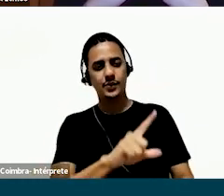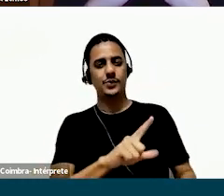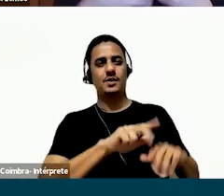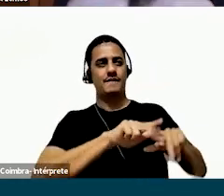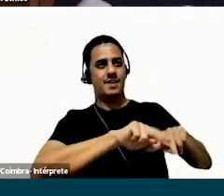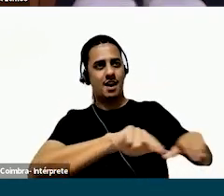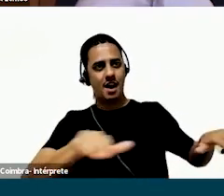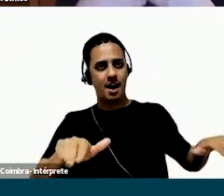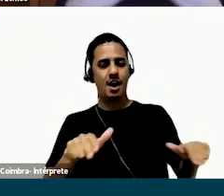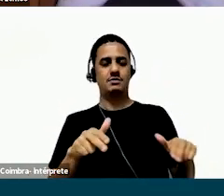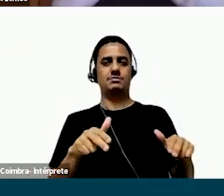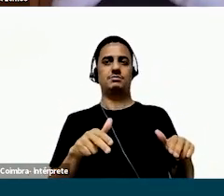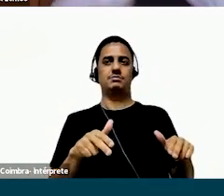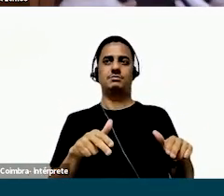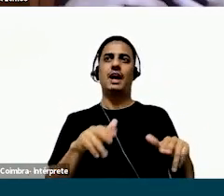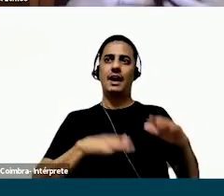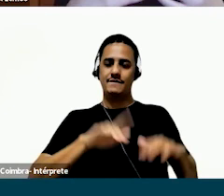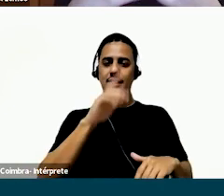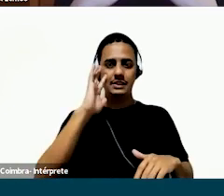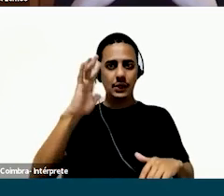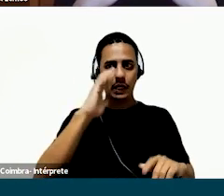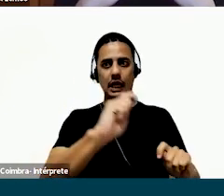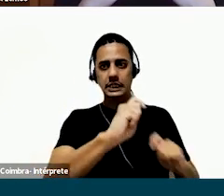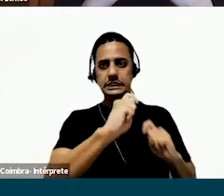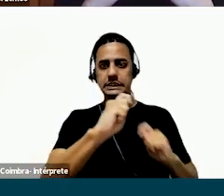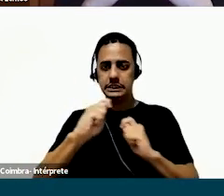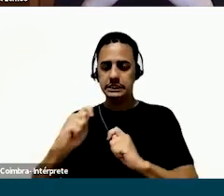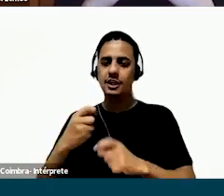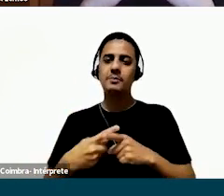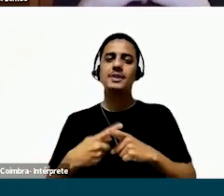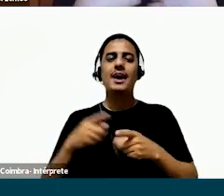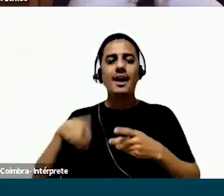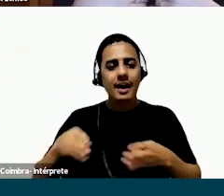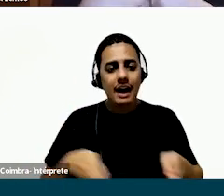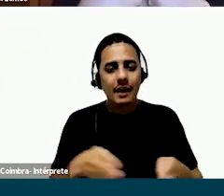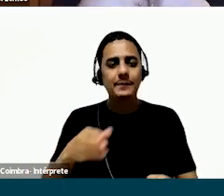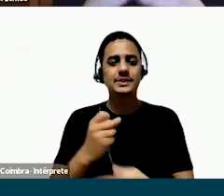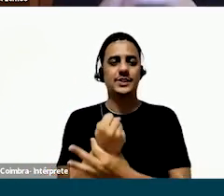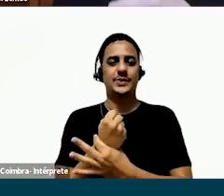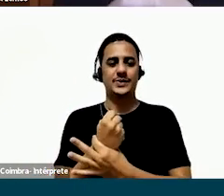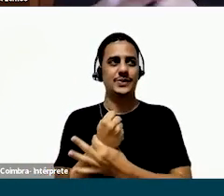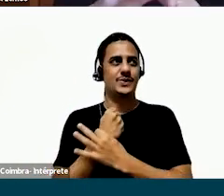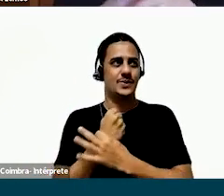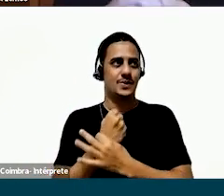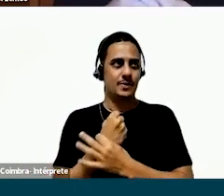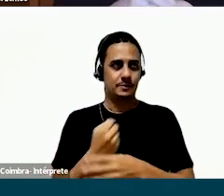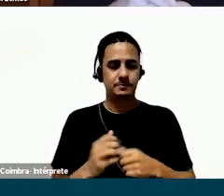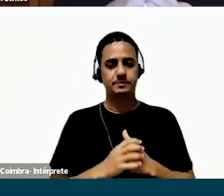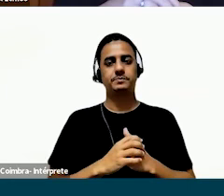como nos livros, ou como a gente já usou no nosso passado, ela de fato é muito tentadora, porque é o nosso caminho seguro, e está tudo bem.